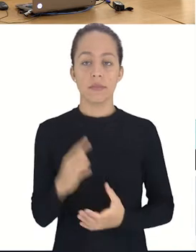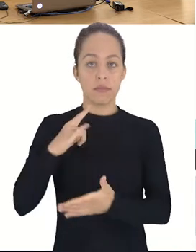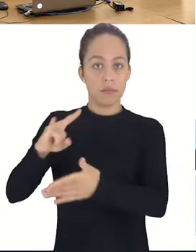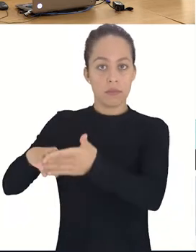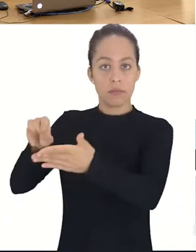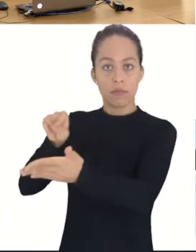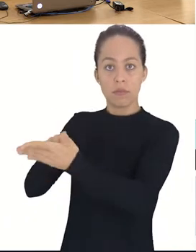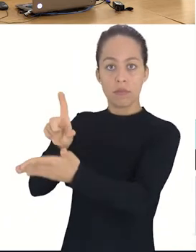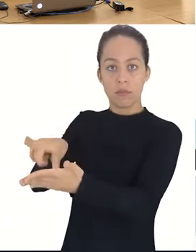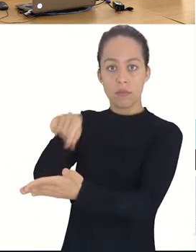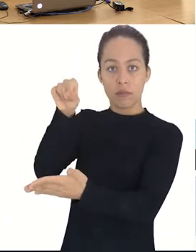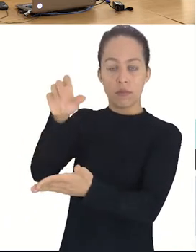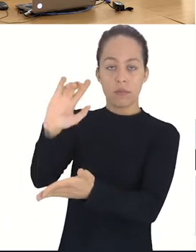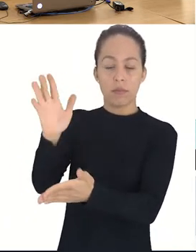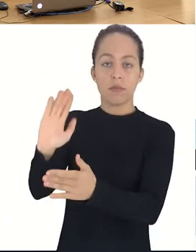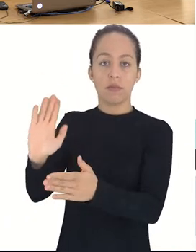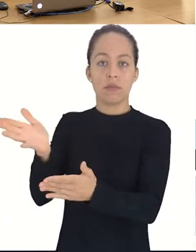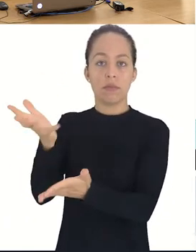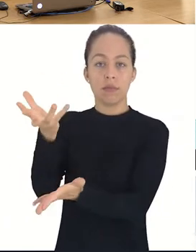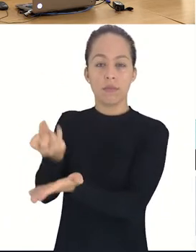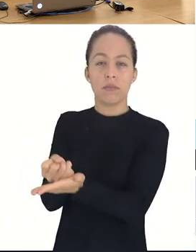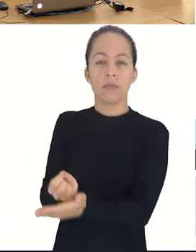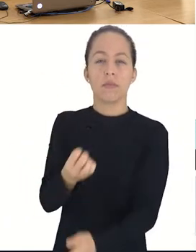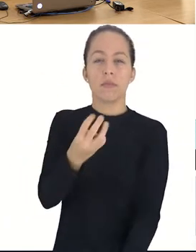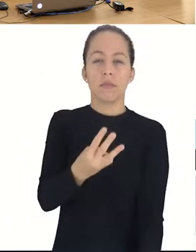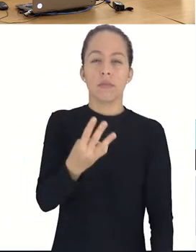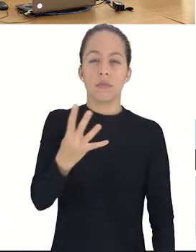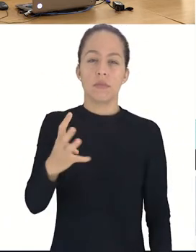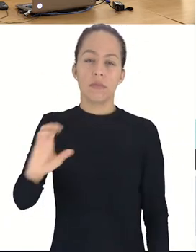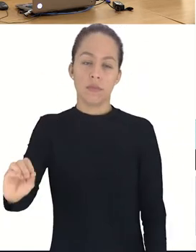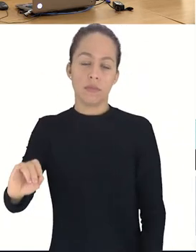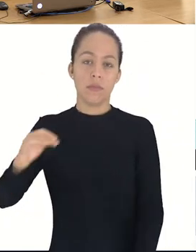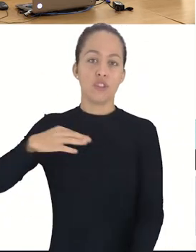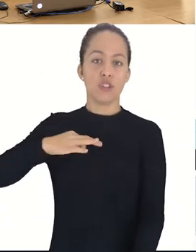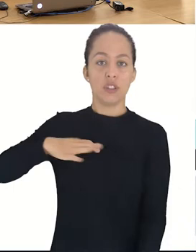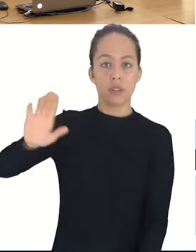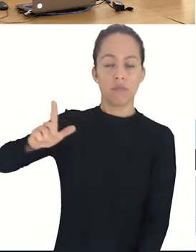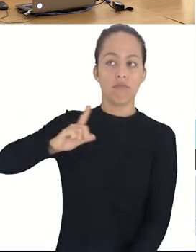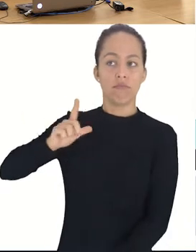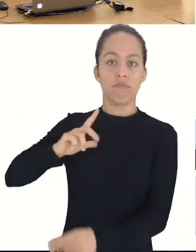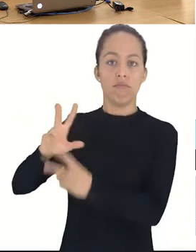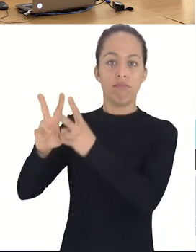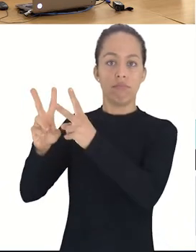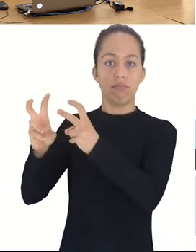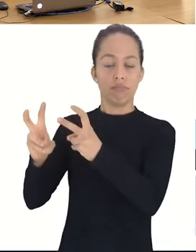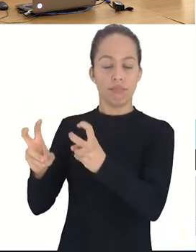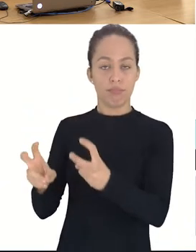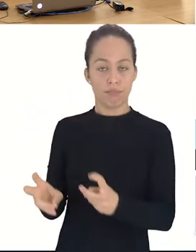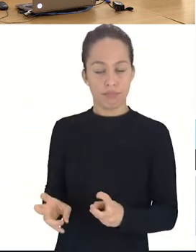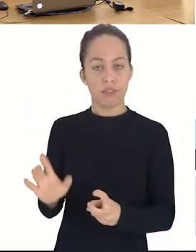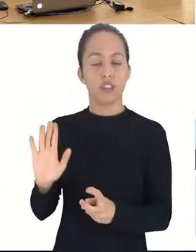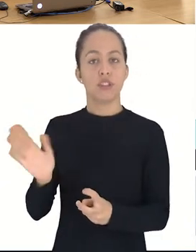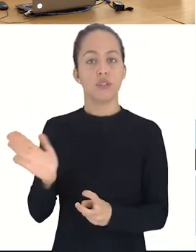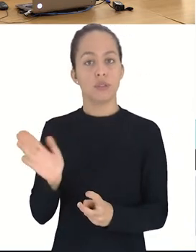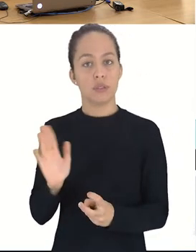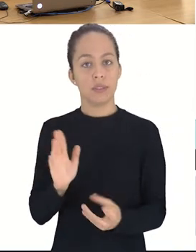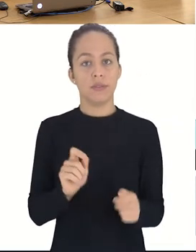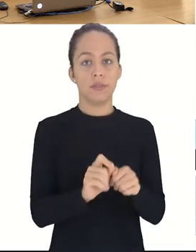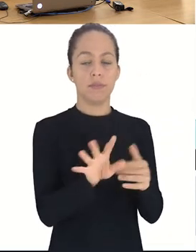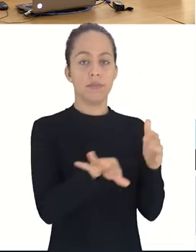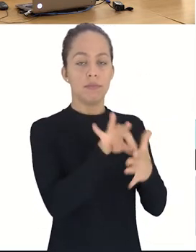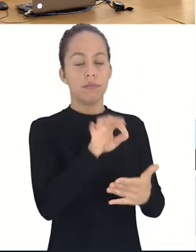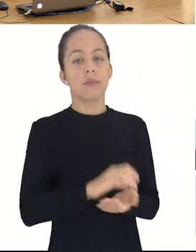Selecionamos o arquivo, o arquivo já foi carregado, 340 candidatos foram reconhecidos pelo sistema de sorteio.